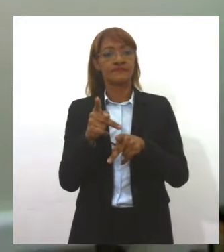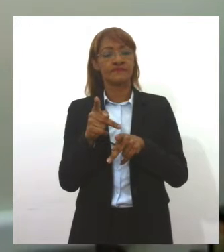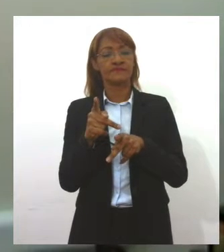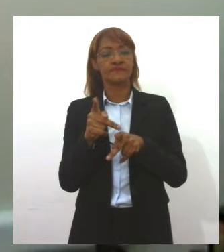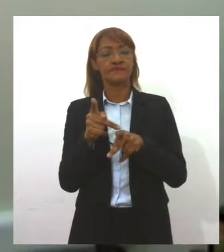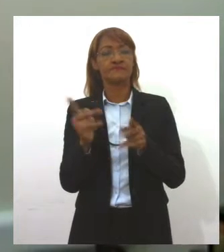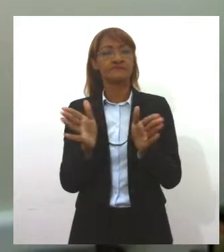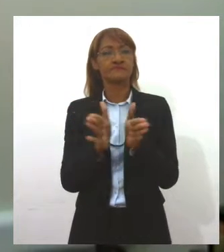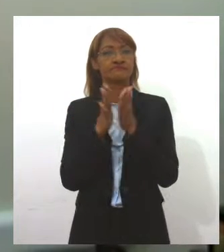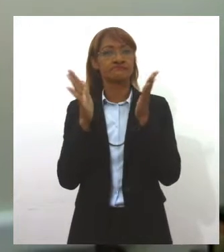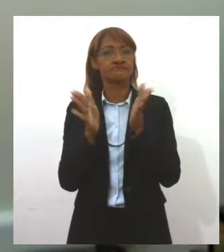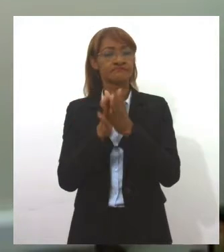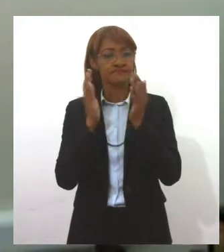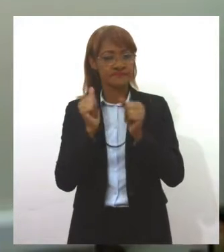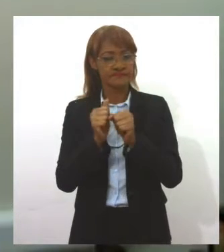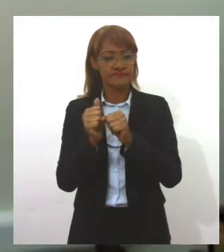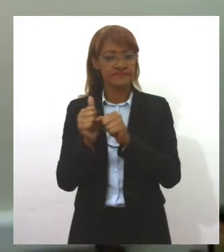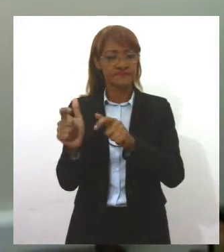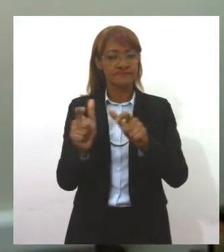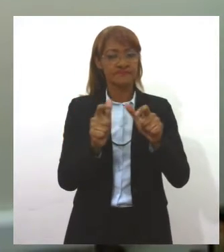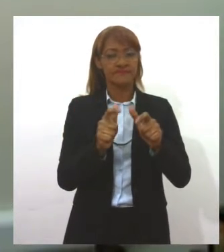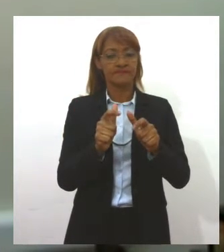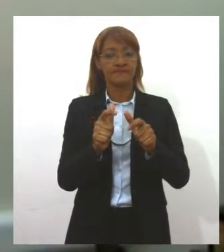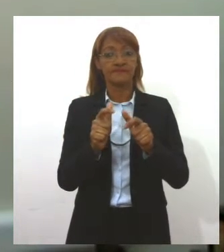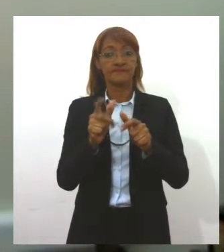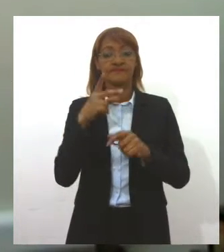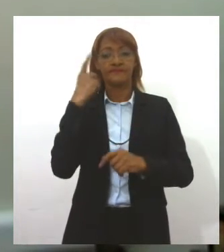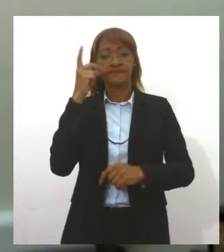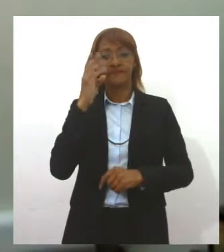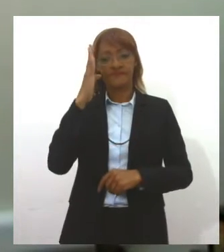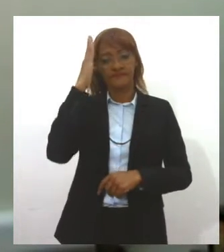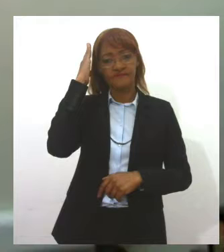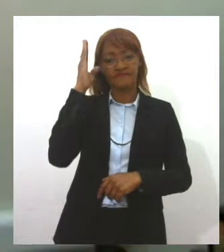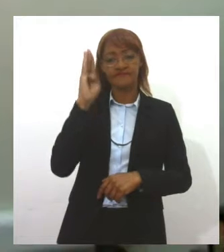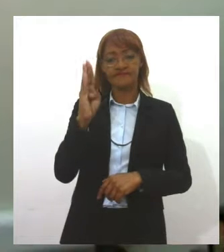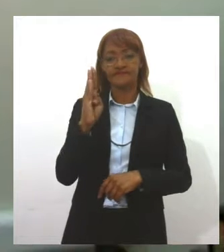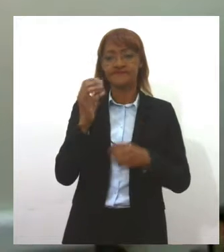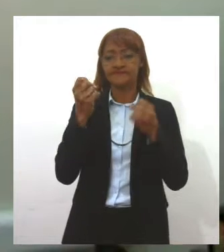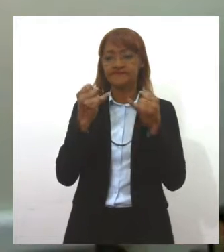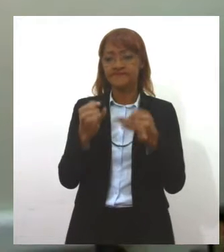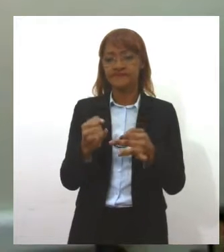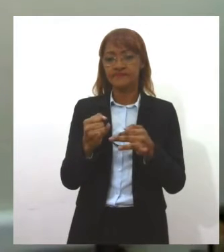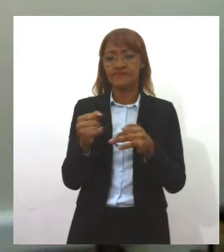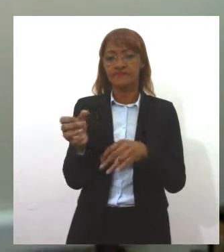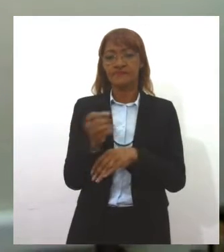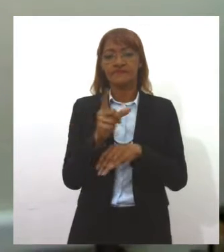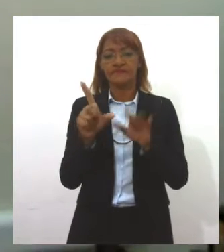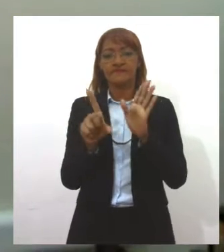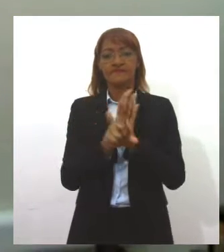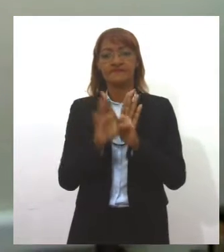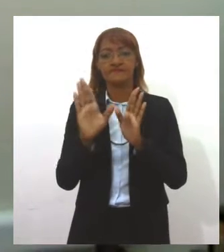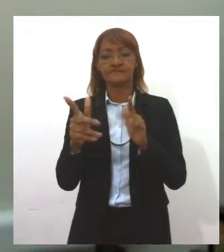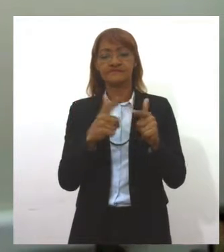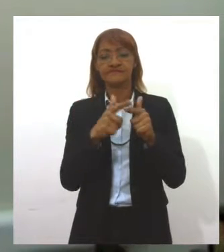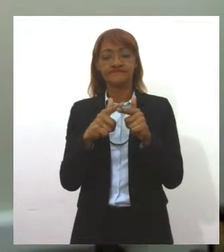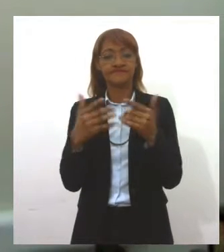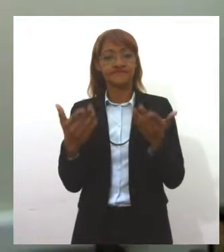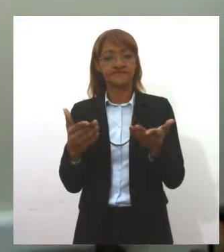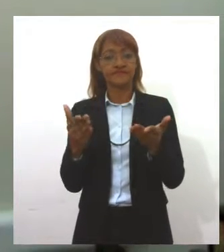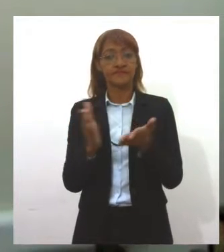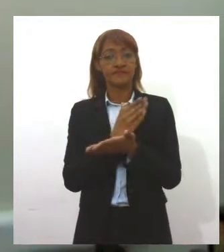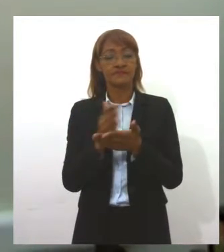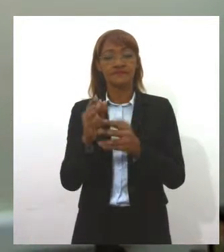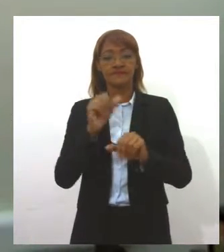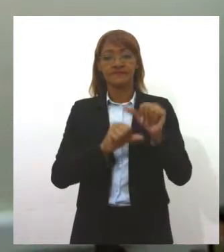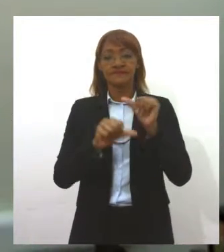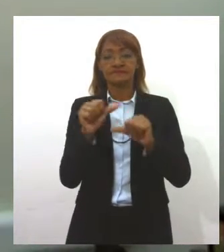pobres. O deputado Irã Barbosa disse que essa nova lei apresenta alguns problemas e o texto precisa passar por umas mudanças